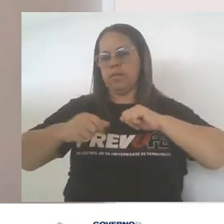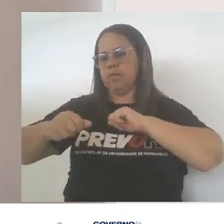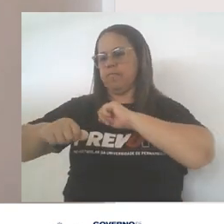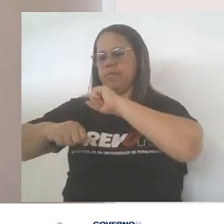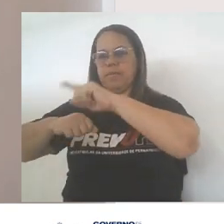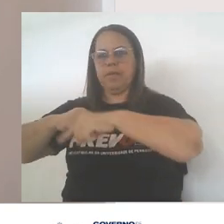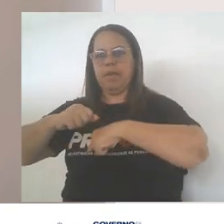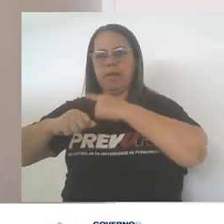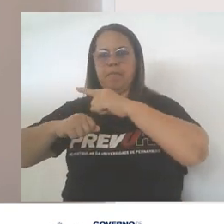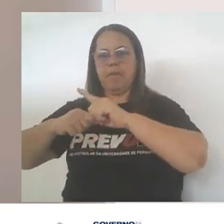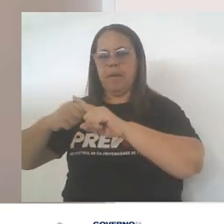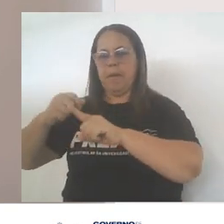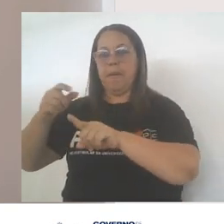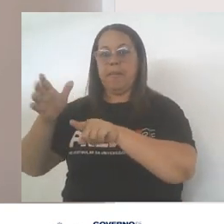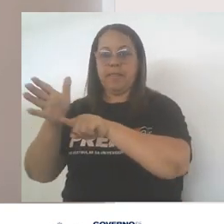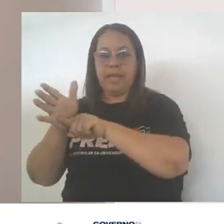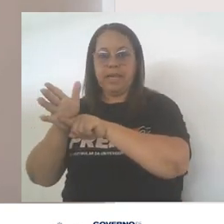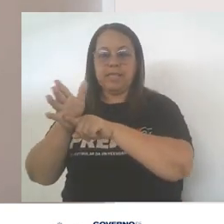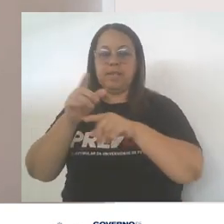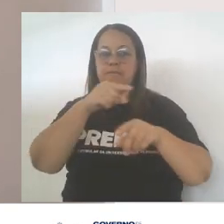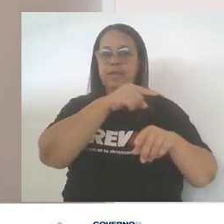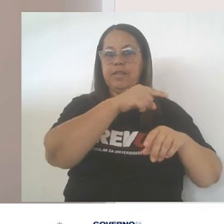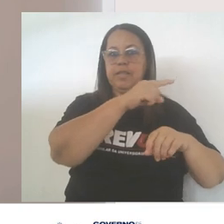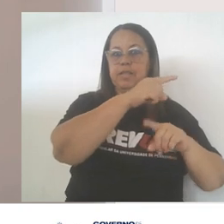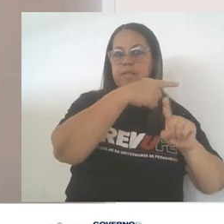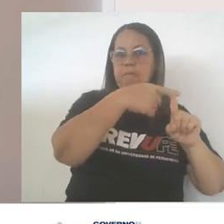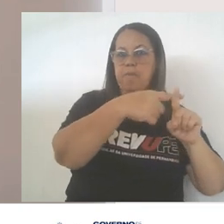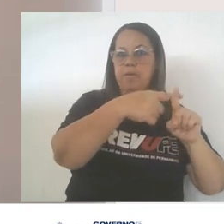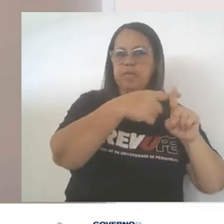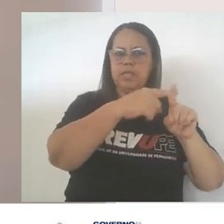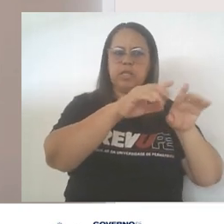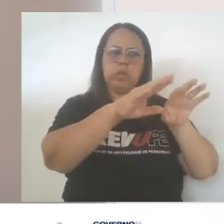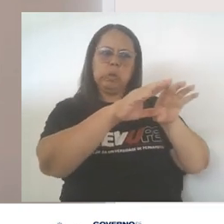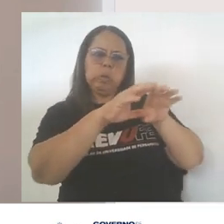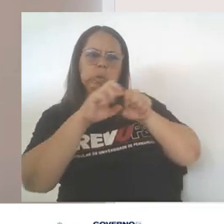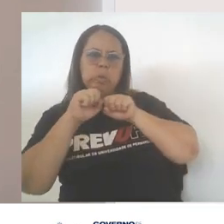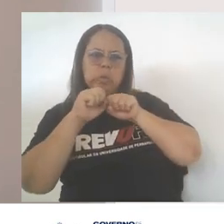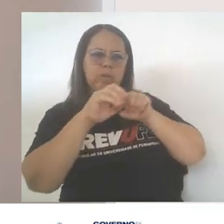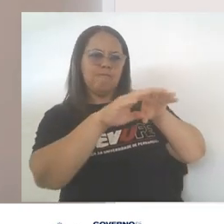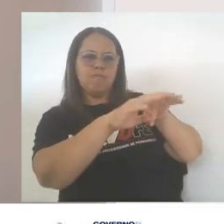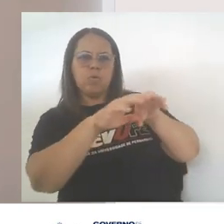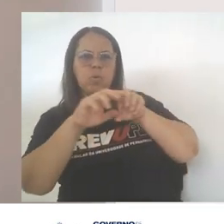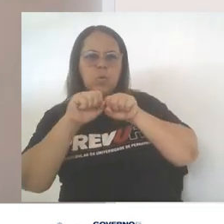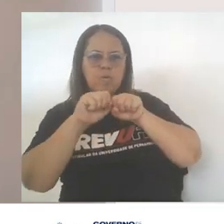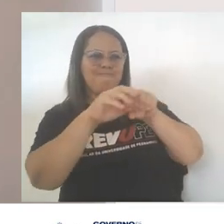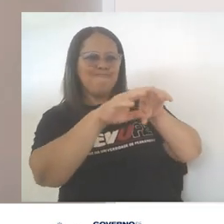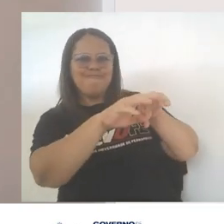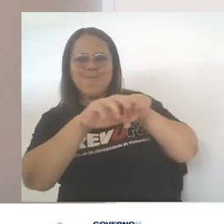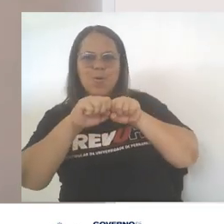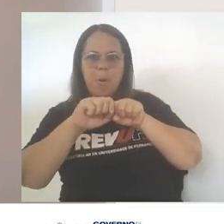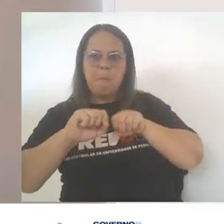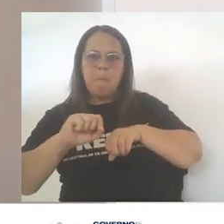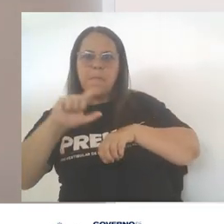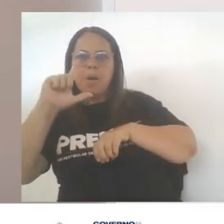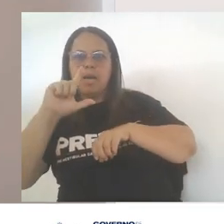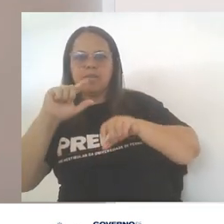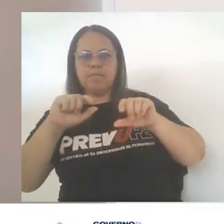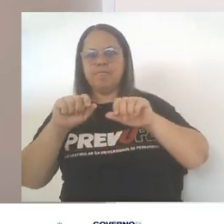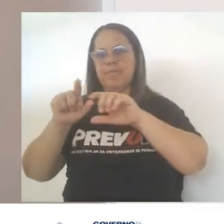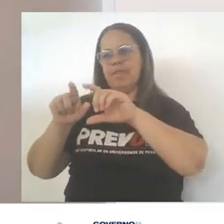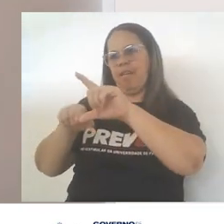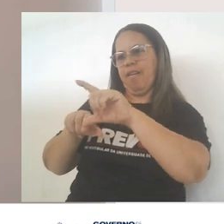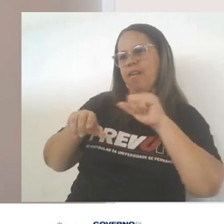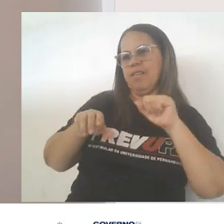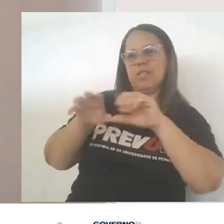tendência de um átomo atrair elétrons entre os átomos que compõem a molécula. Como o